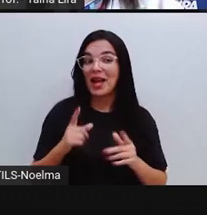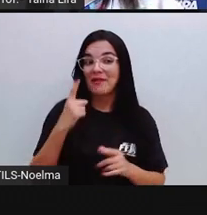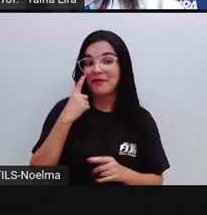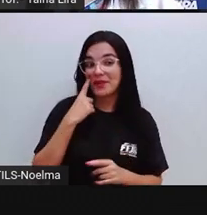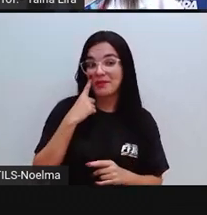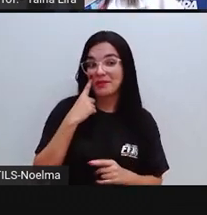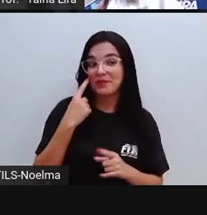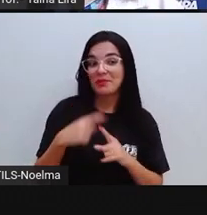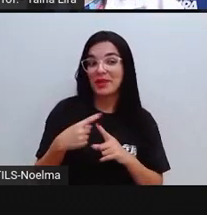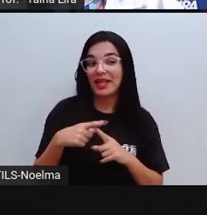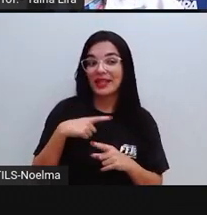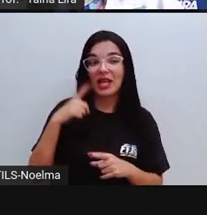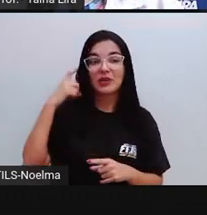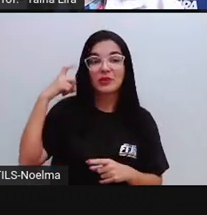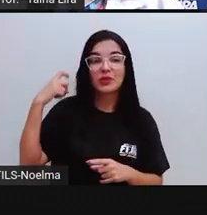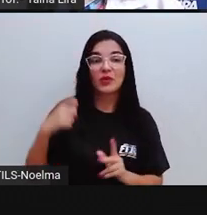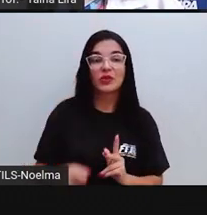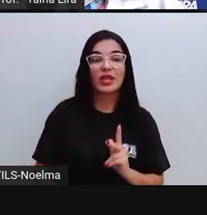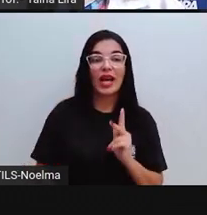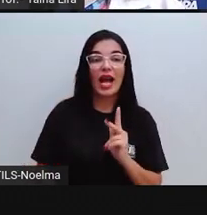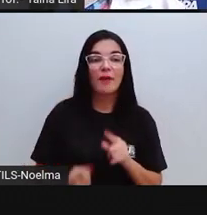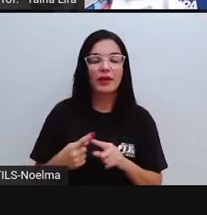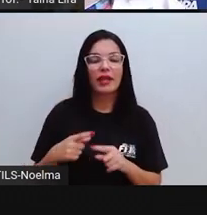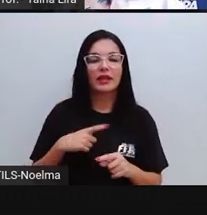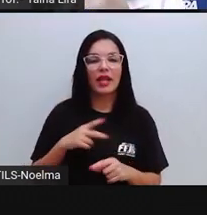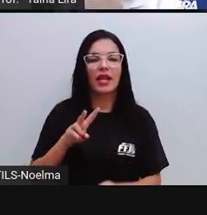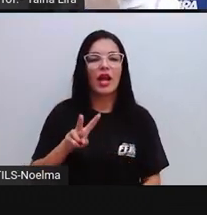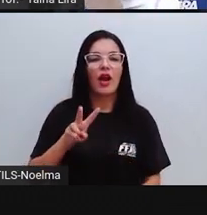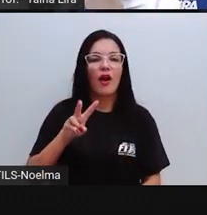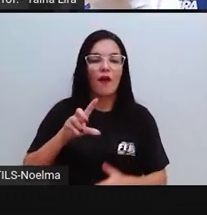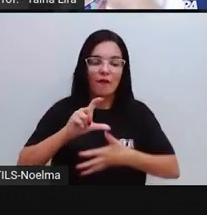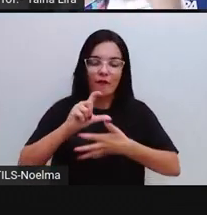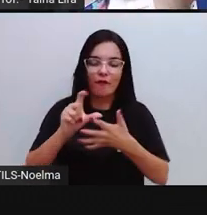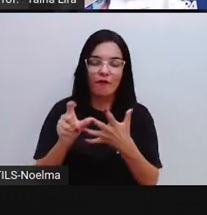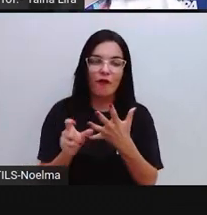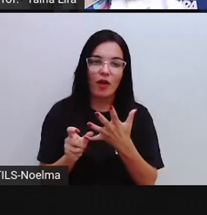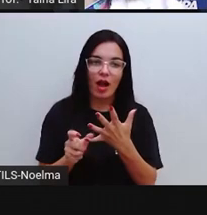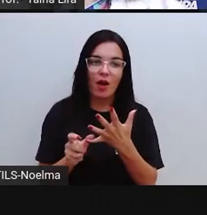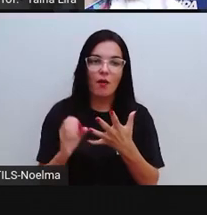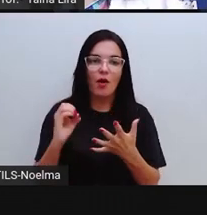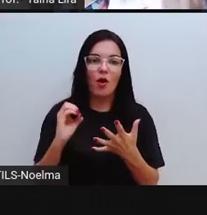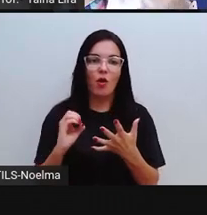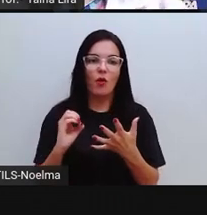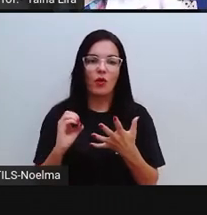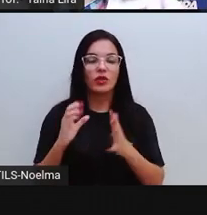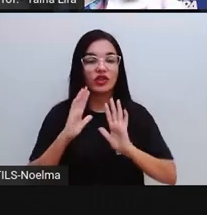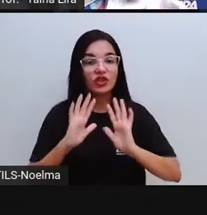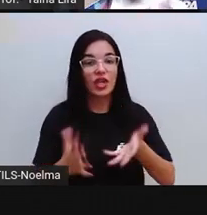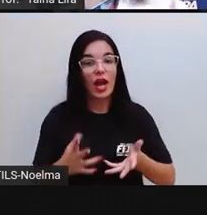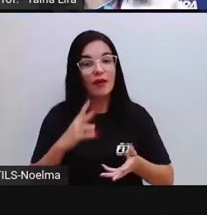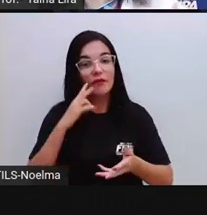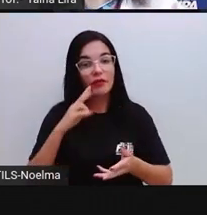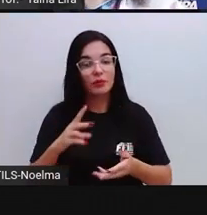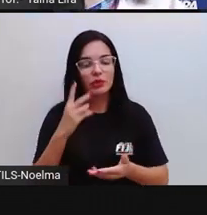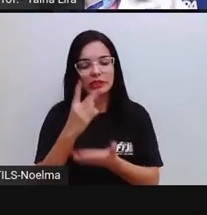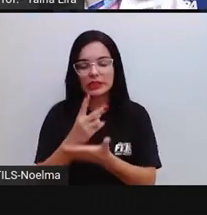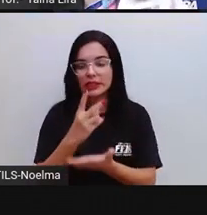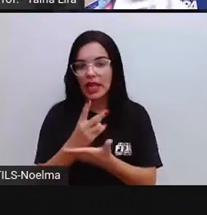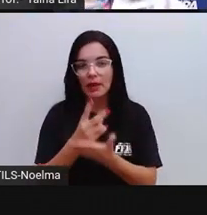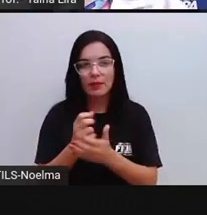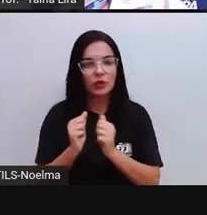aqui com o som de K, porque ela tem uma vogal O. Nós já vimos, né, que toda vez que o C tiver acompanhado aí do A,